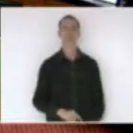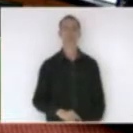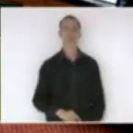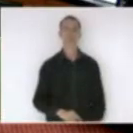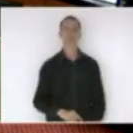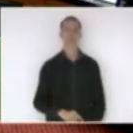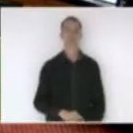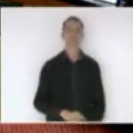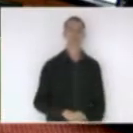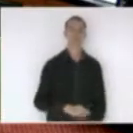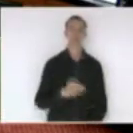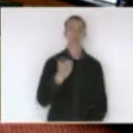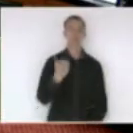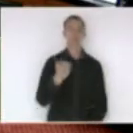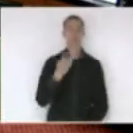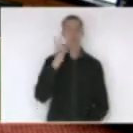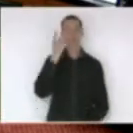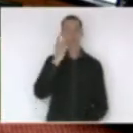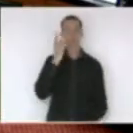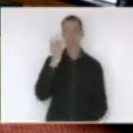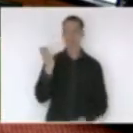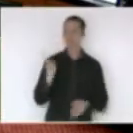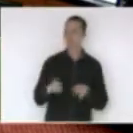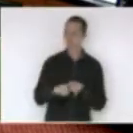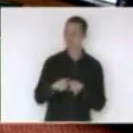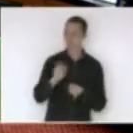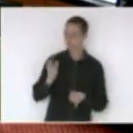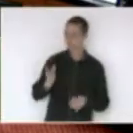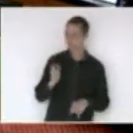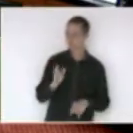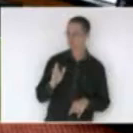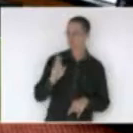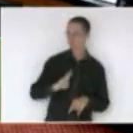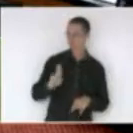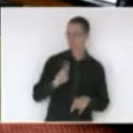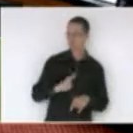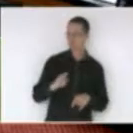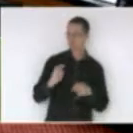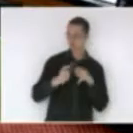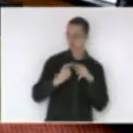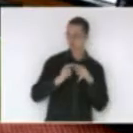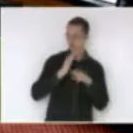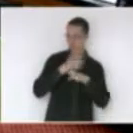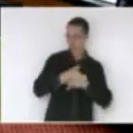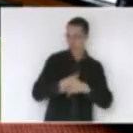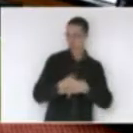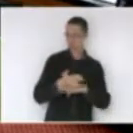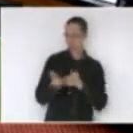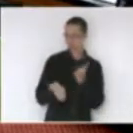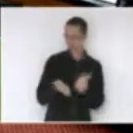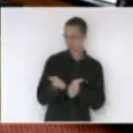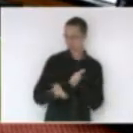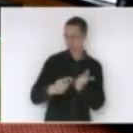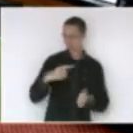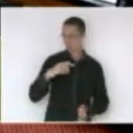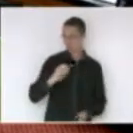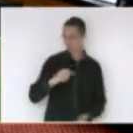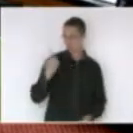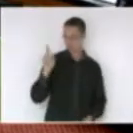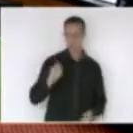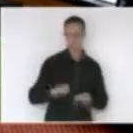uso da podologia, muitos parlamentares dessa casa também fazem uso da podologia, e o reconhecimento desses